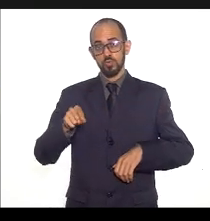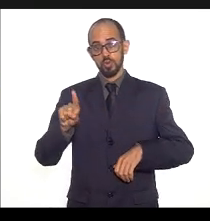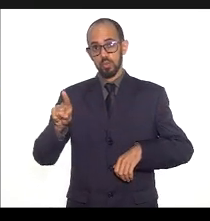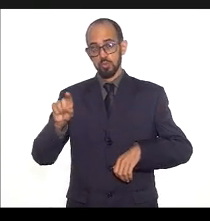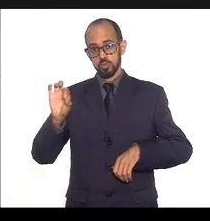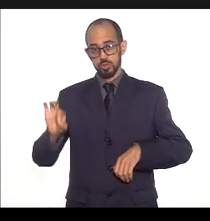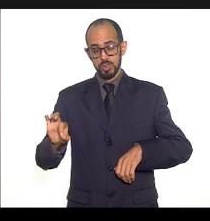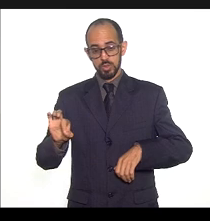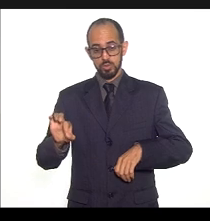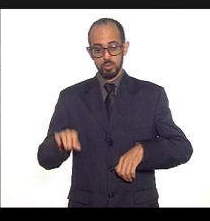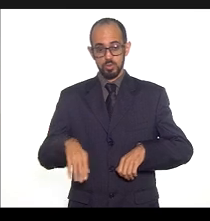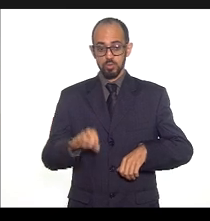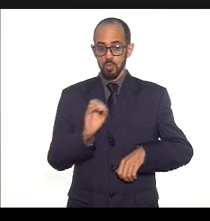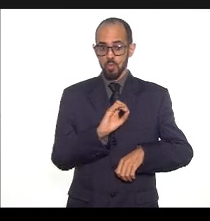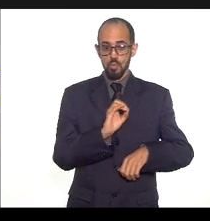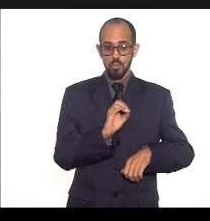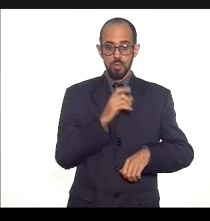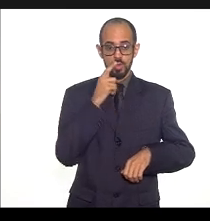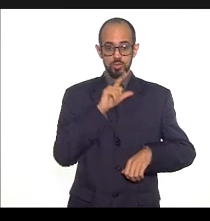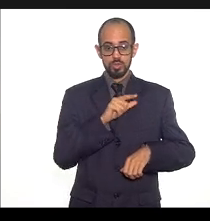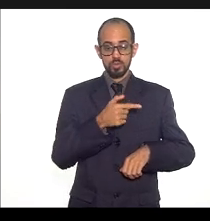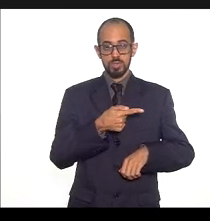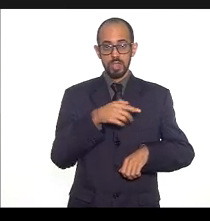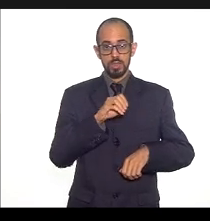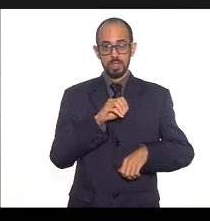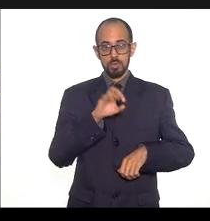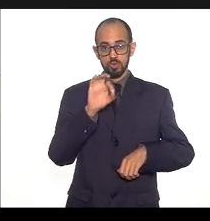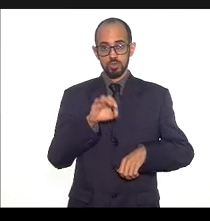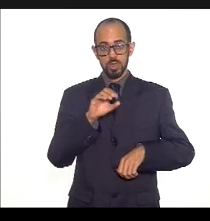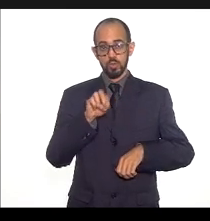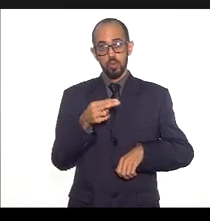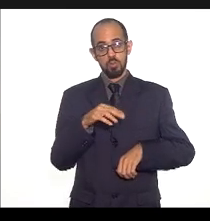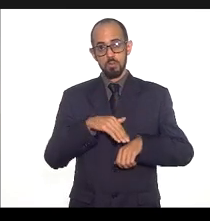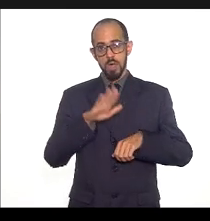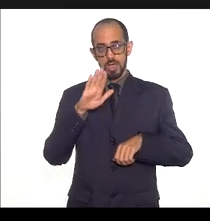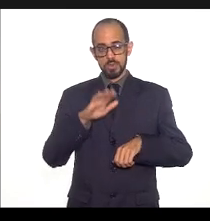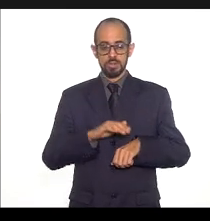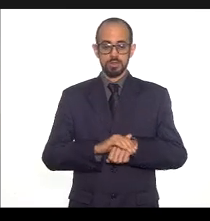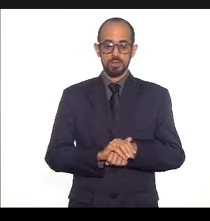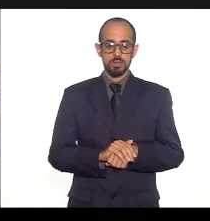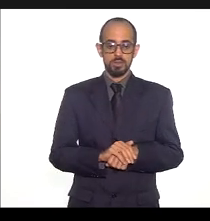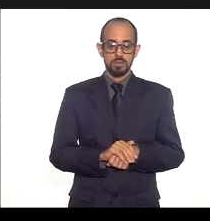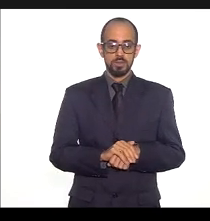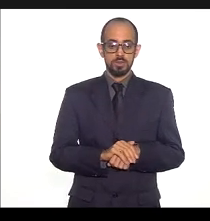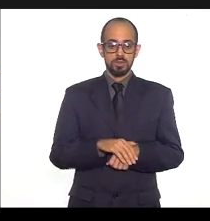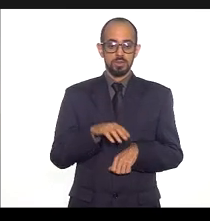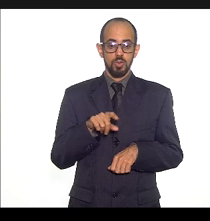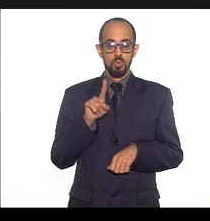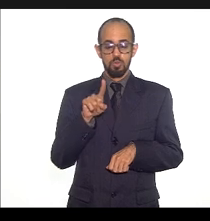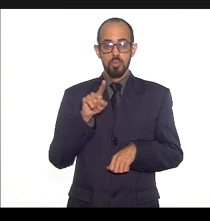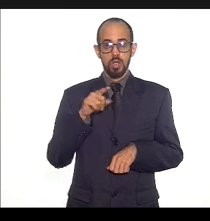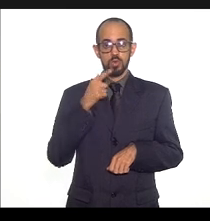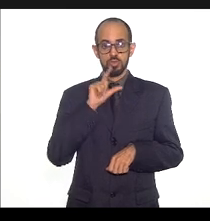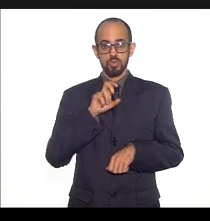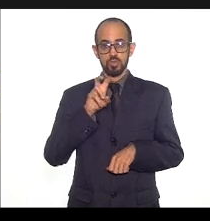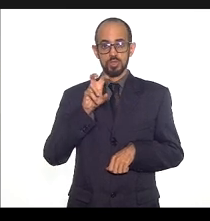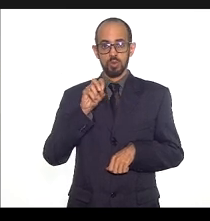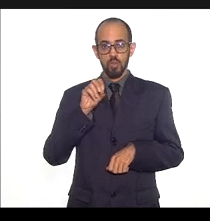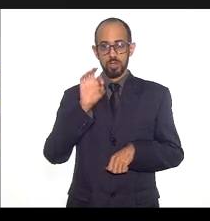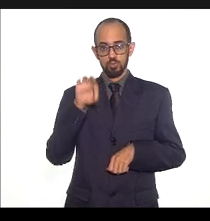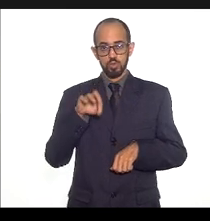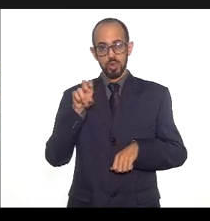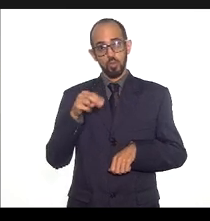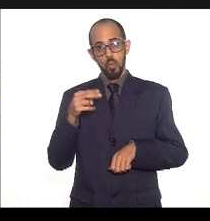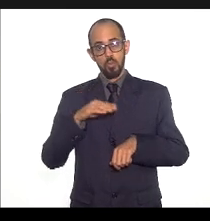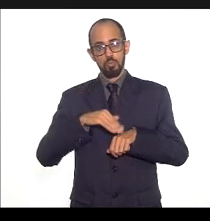% nenhuma meta com alcance de 75 a 99,9% uma meta com alcance de 50